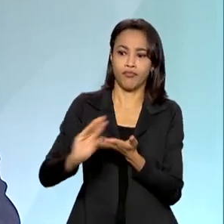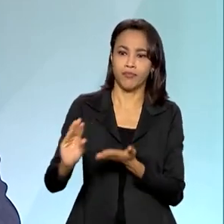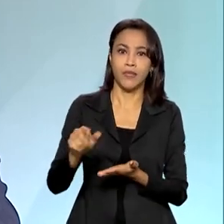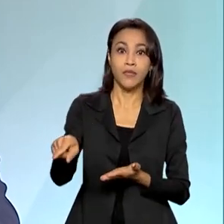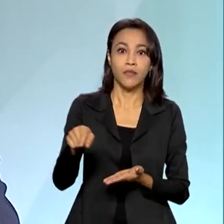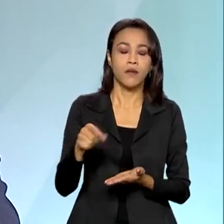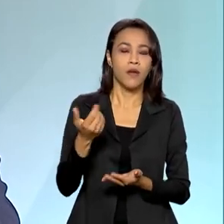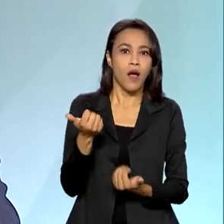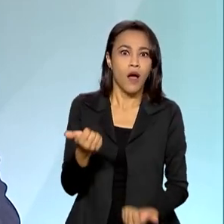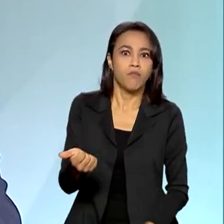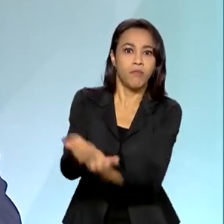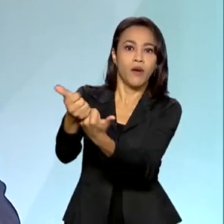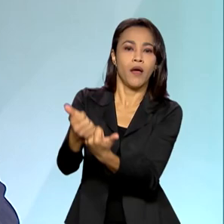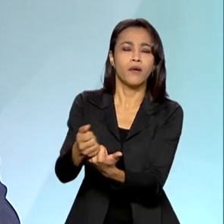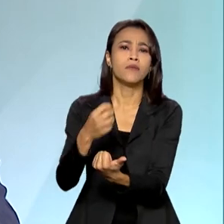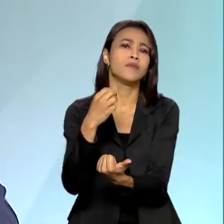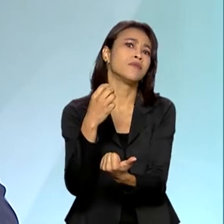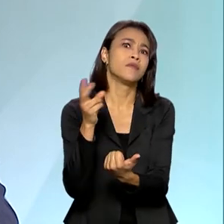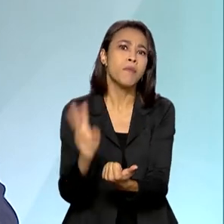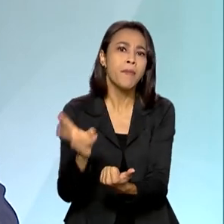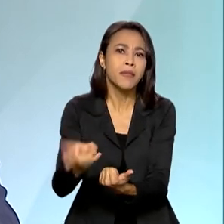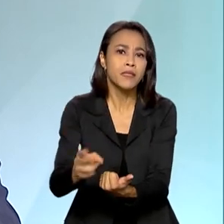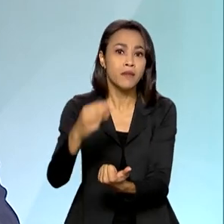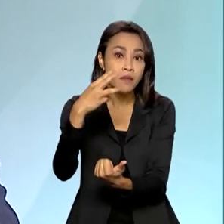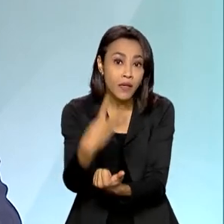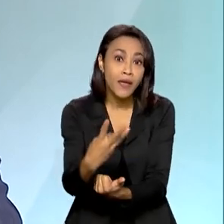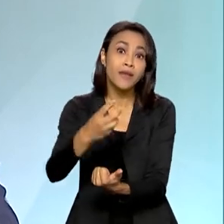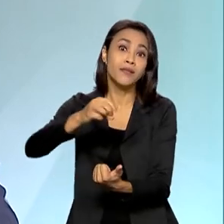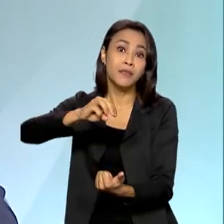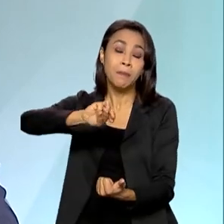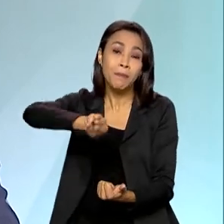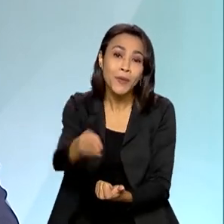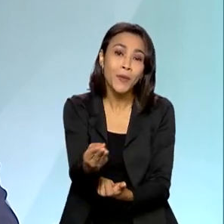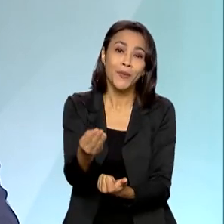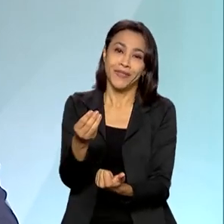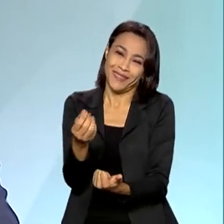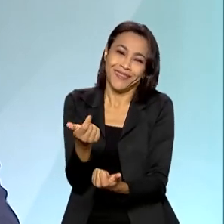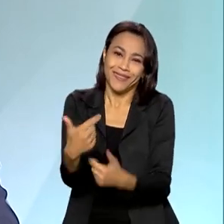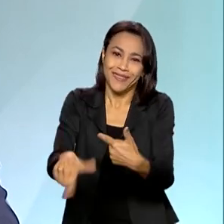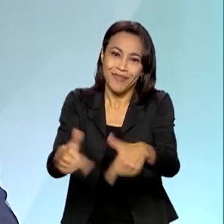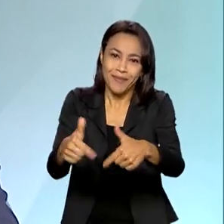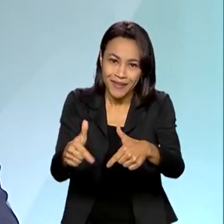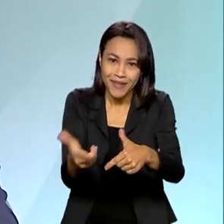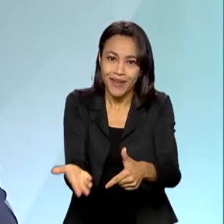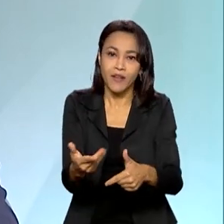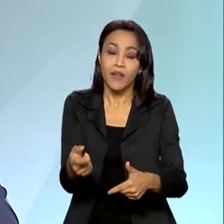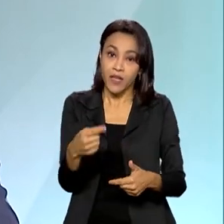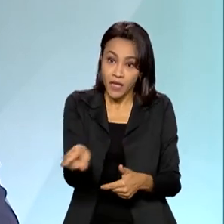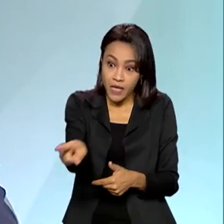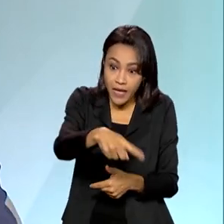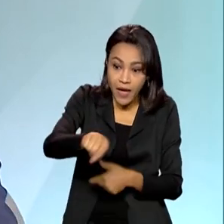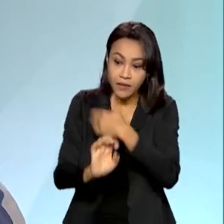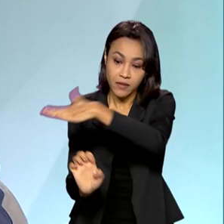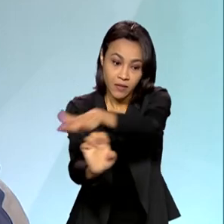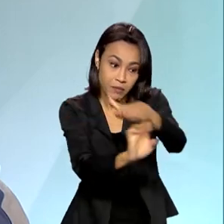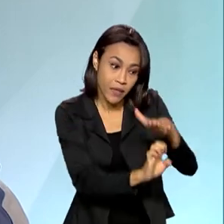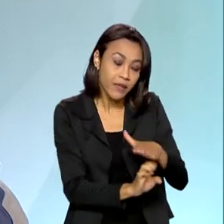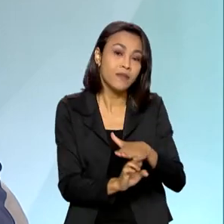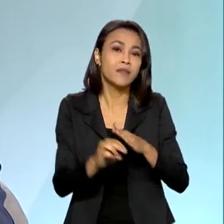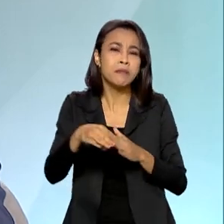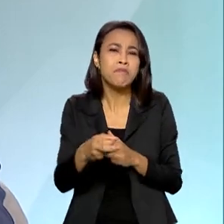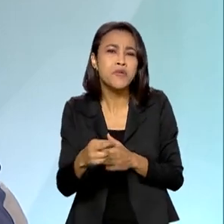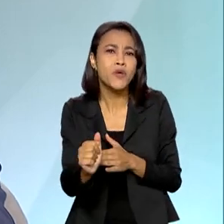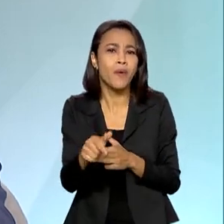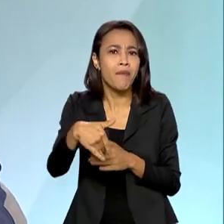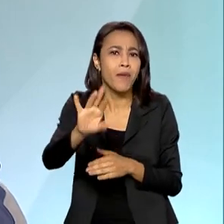salvaram pelo menos 3 milhões de empregos no Brasil. E você sabe, Roberto, que as micro e pequenas empresas brasileiras são responsáveis por mais de 50%